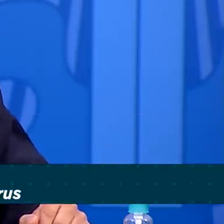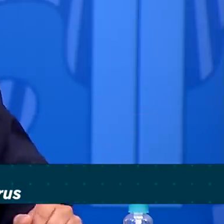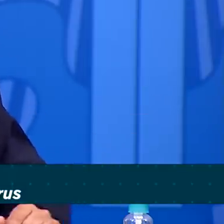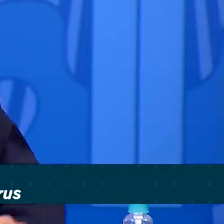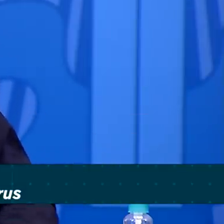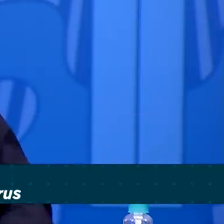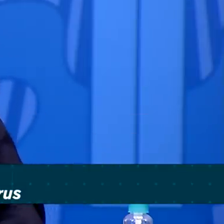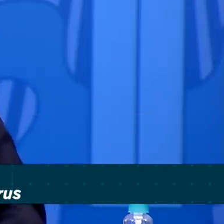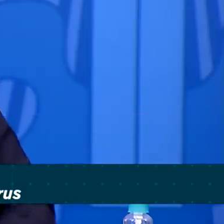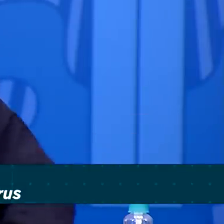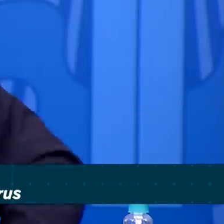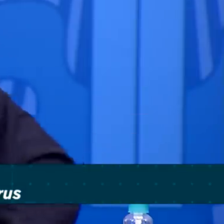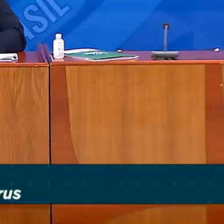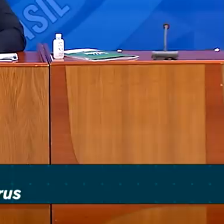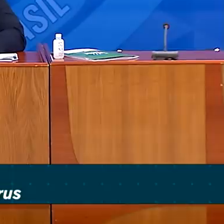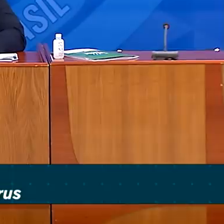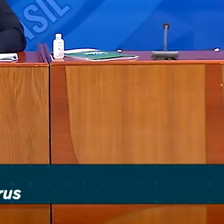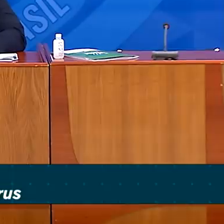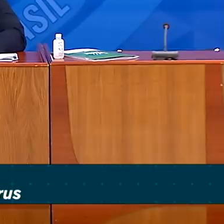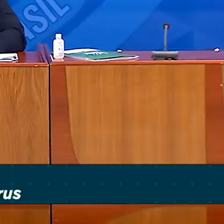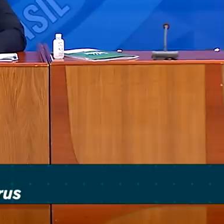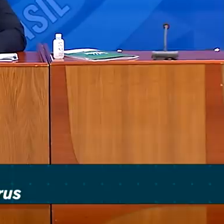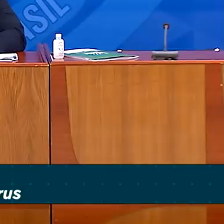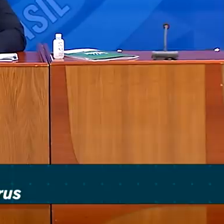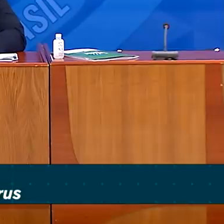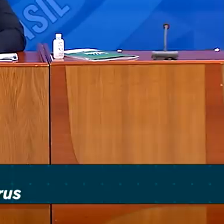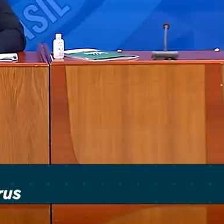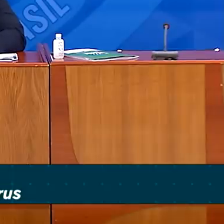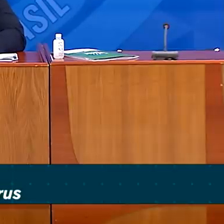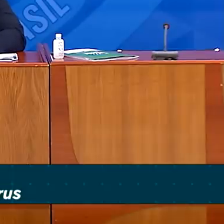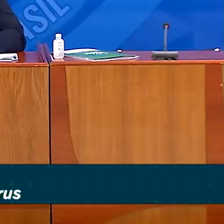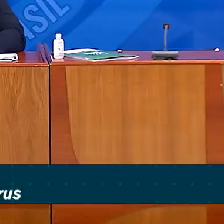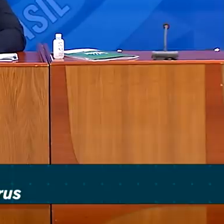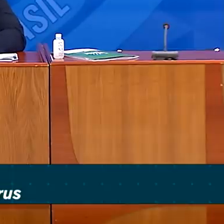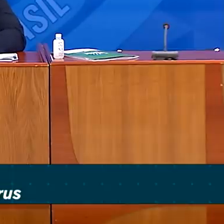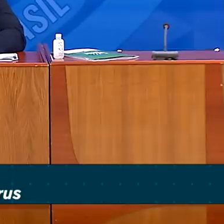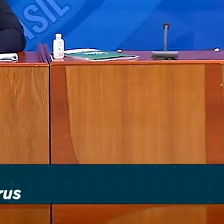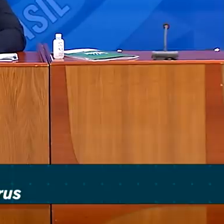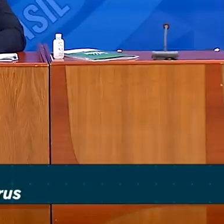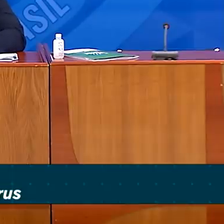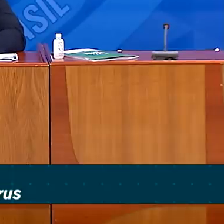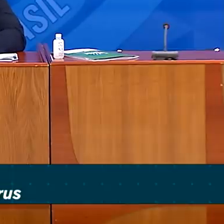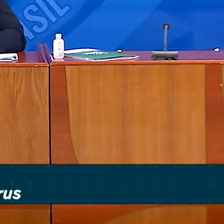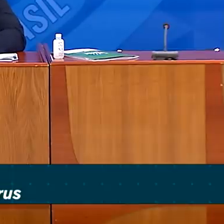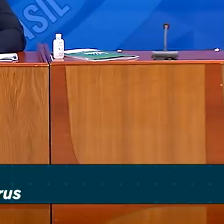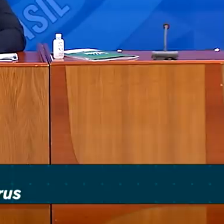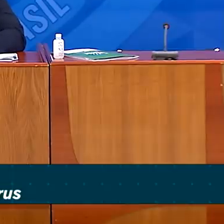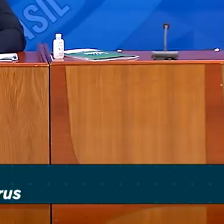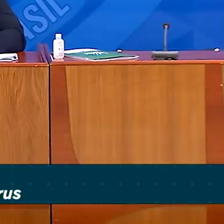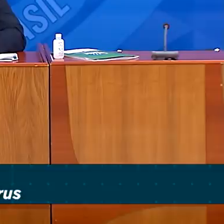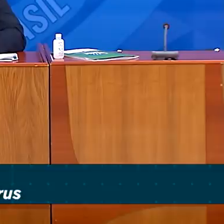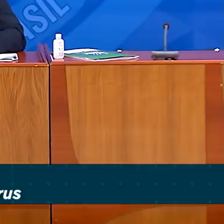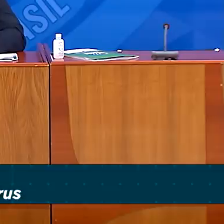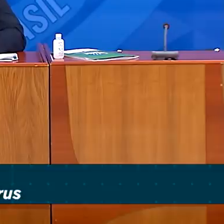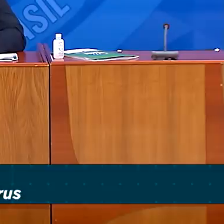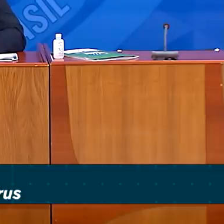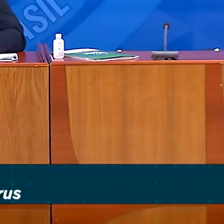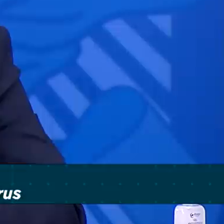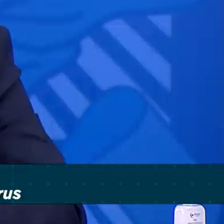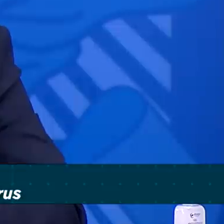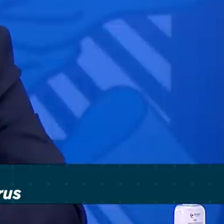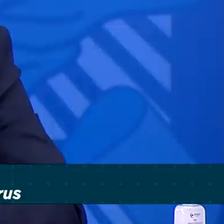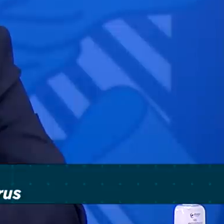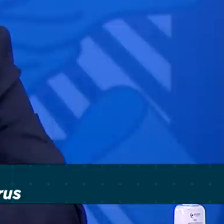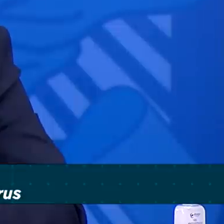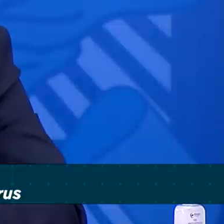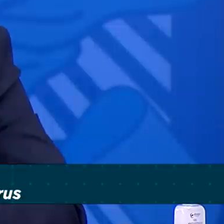Obrigado, ministro. Uma pergunta importante, nós incluímos nesse teste clínico